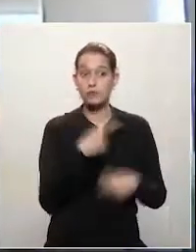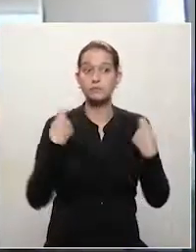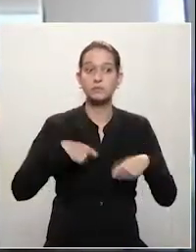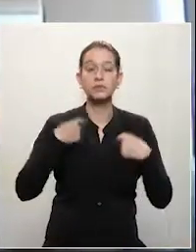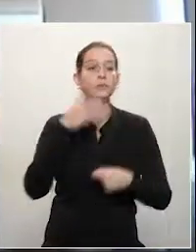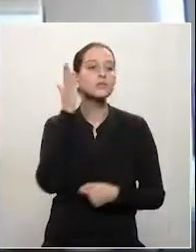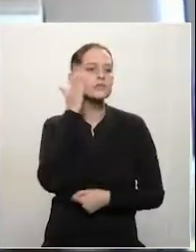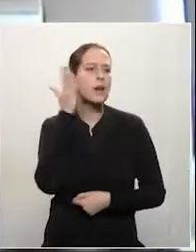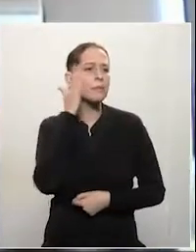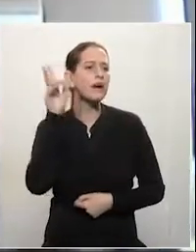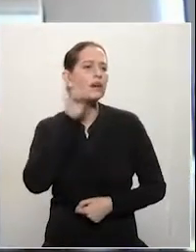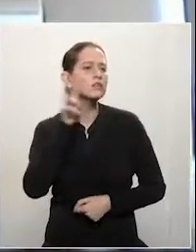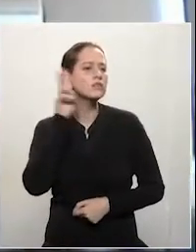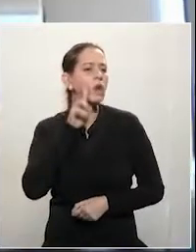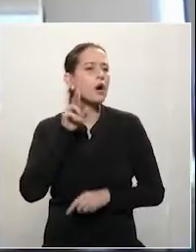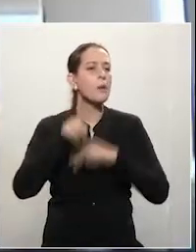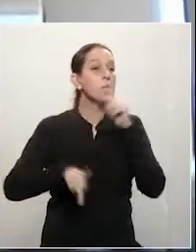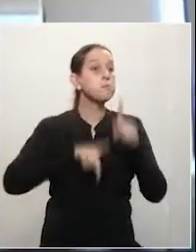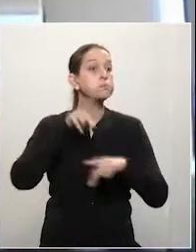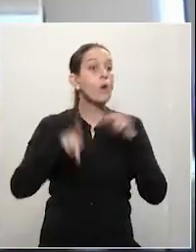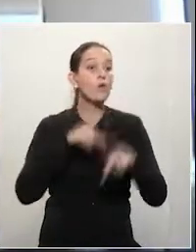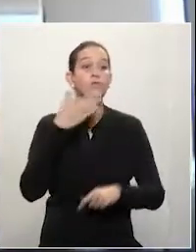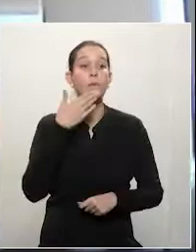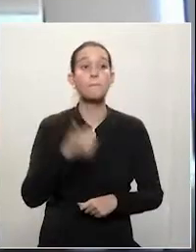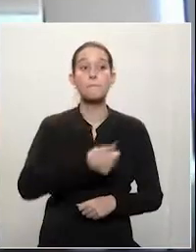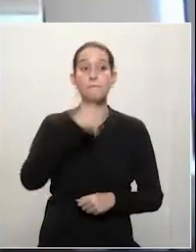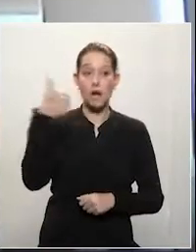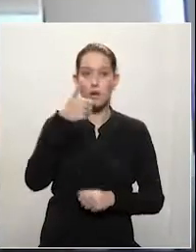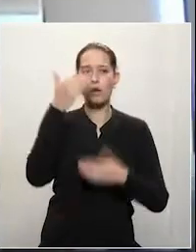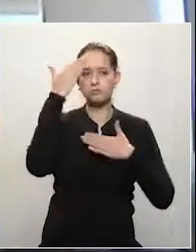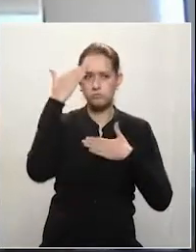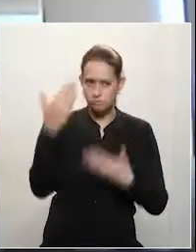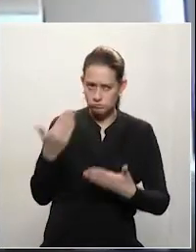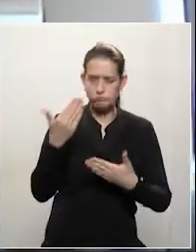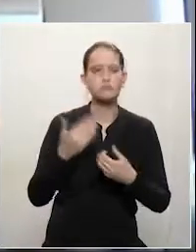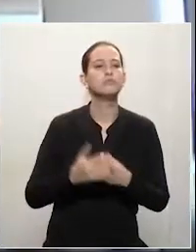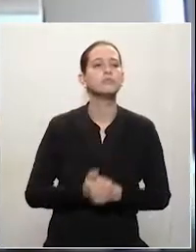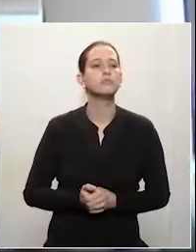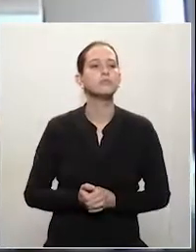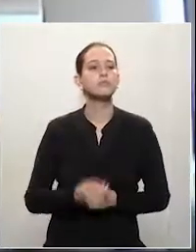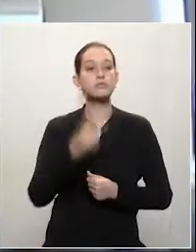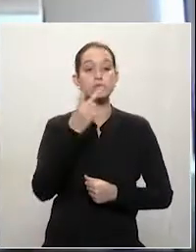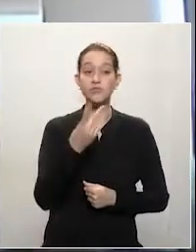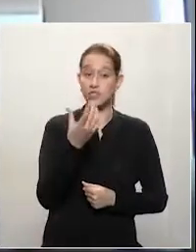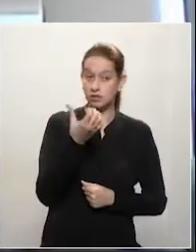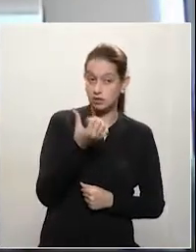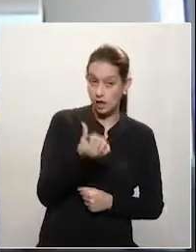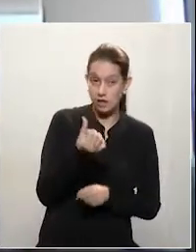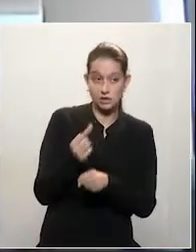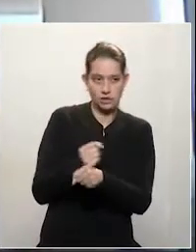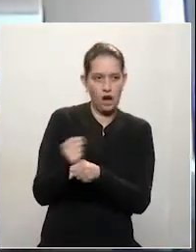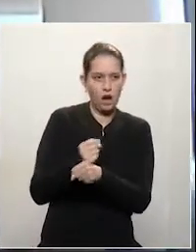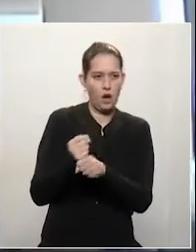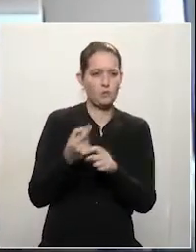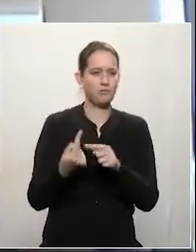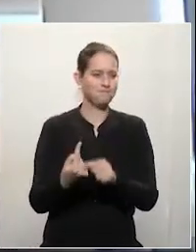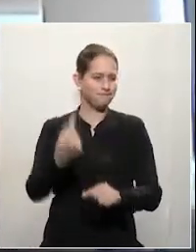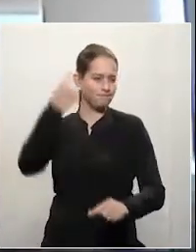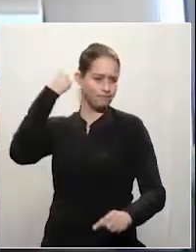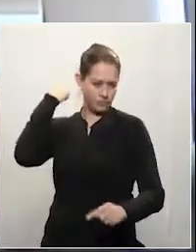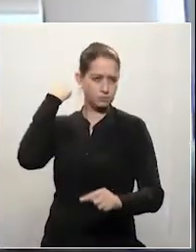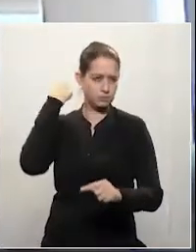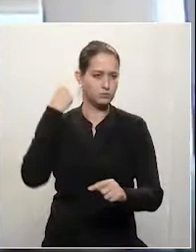grato. Há 26 anos atrás, na semana passada, comemorou-se a instalação do Plano Real,